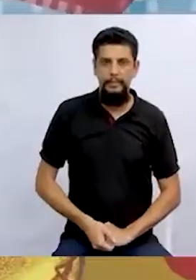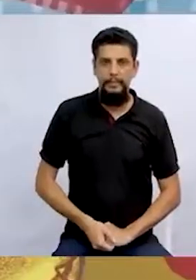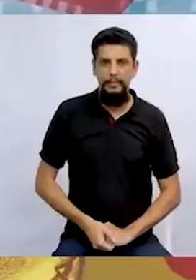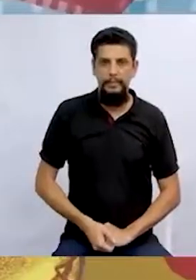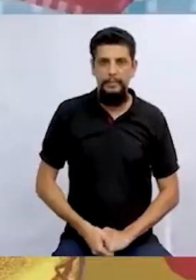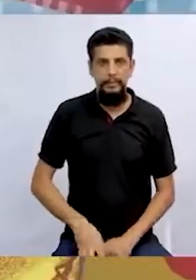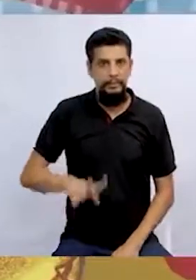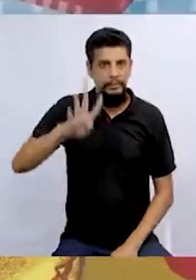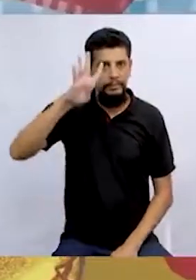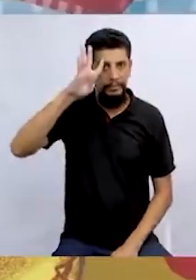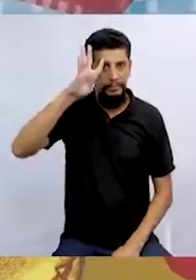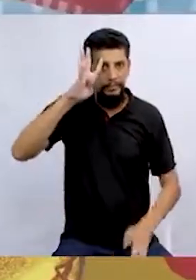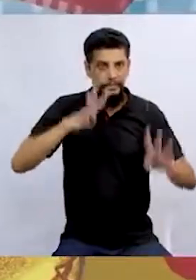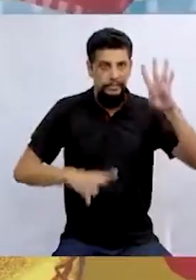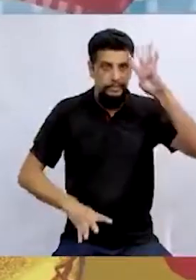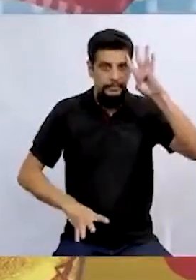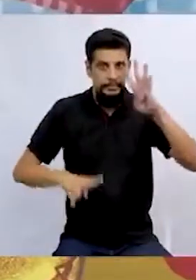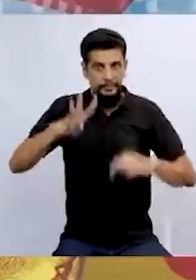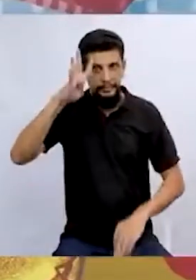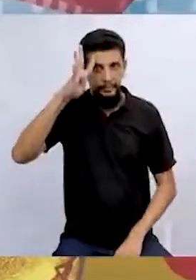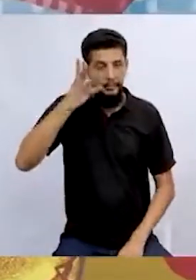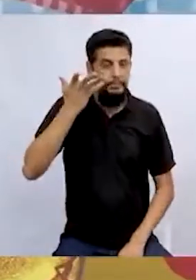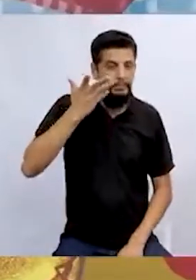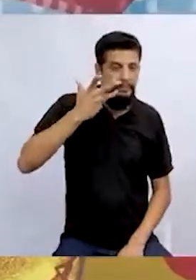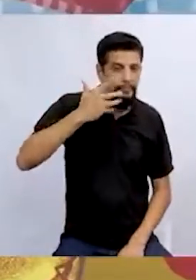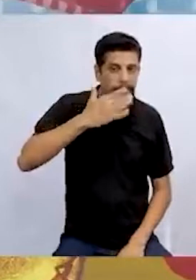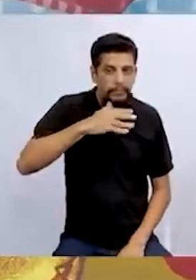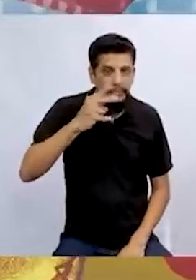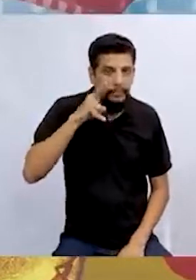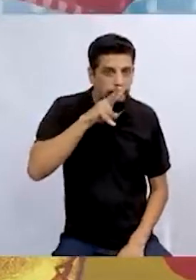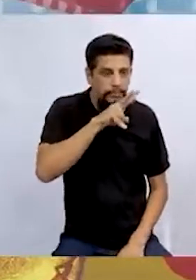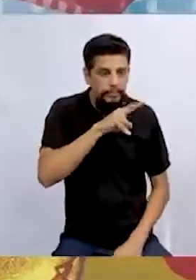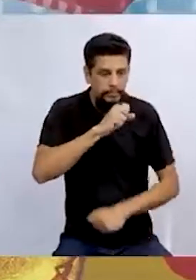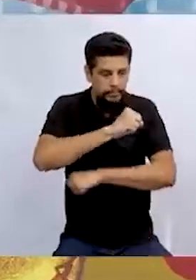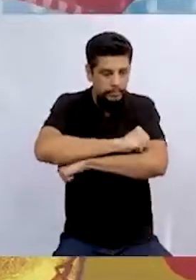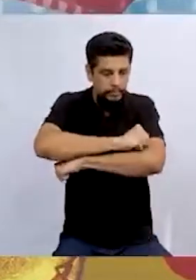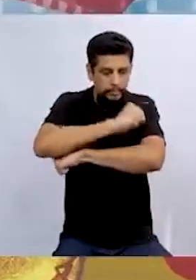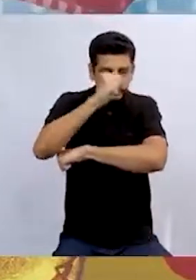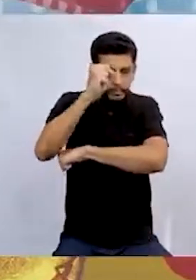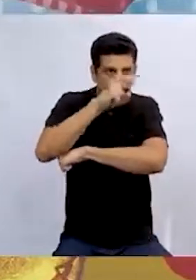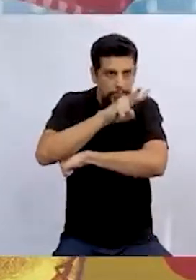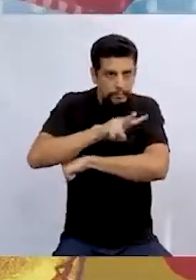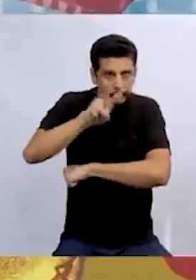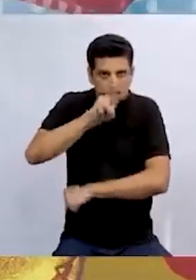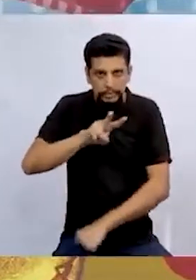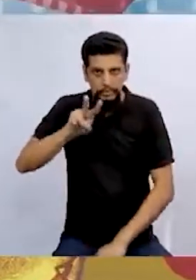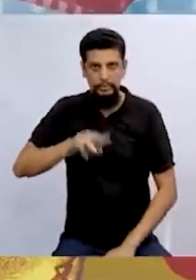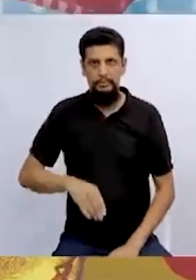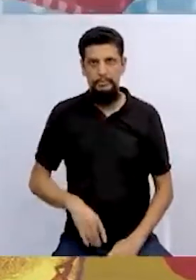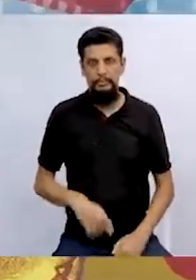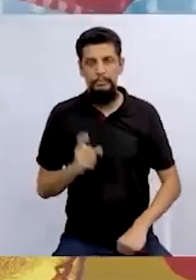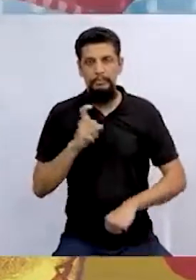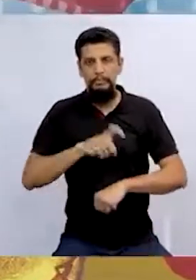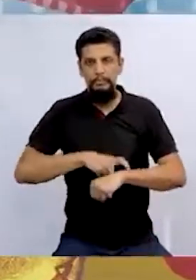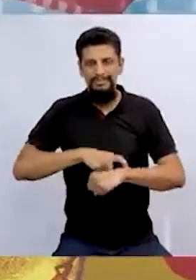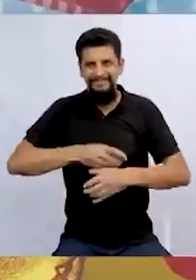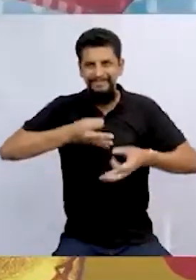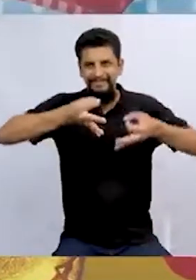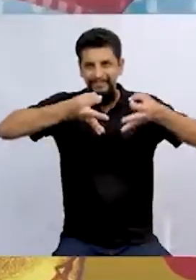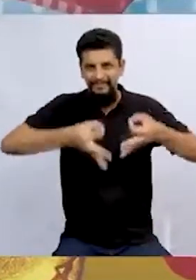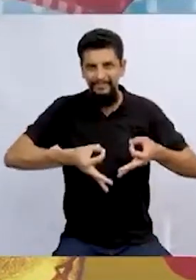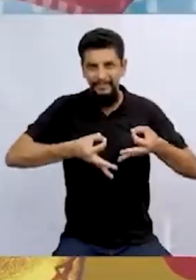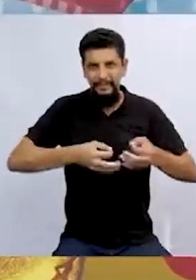Às quartas-feiras, elas espreitavam a bruxa pela janela. E no momento